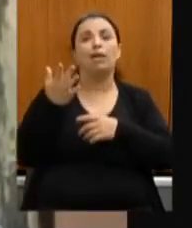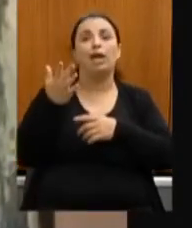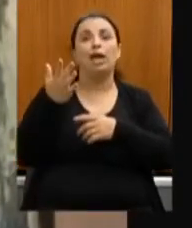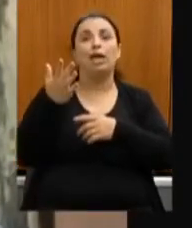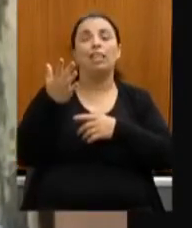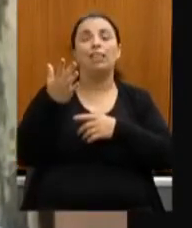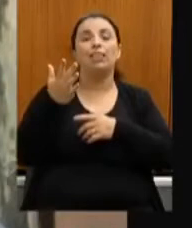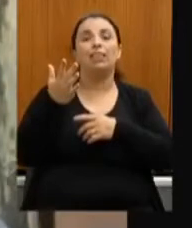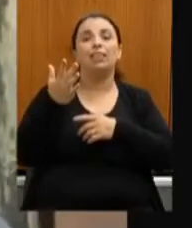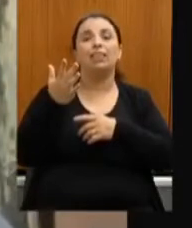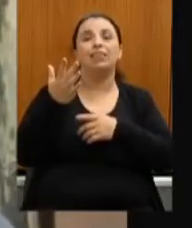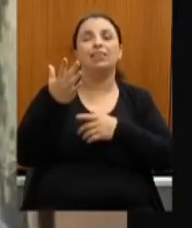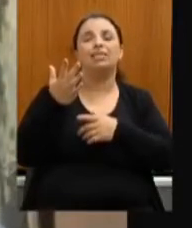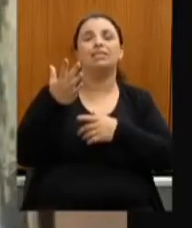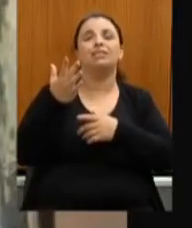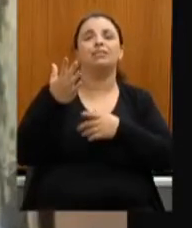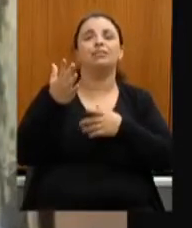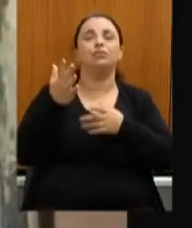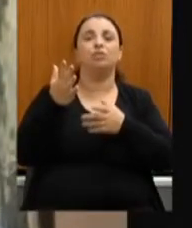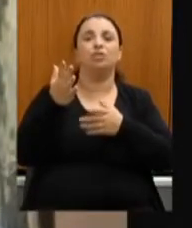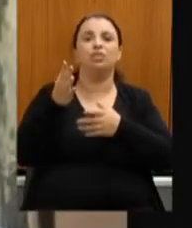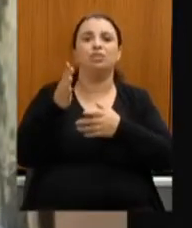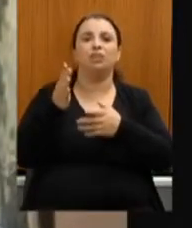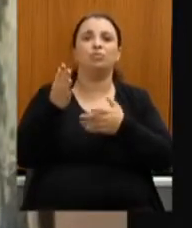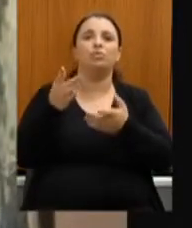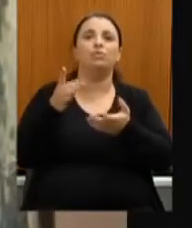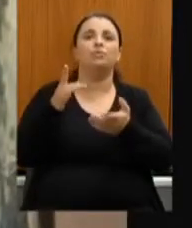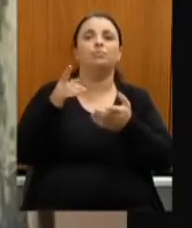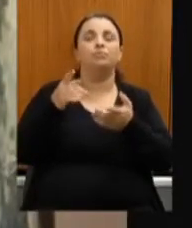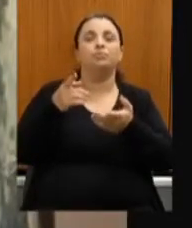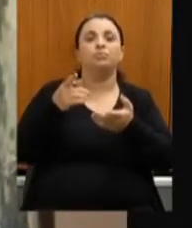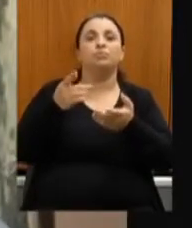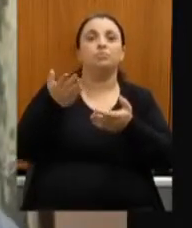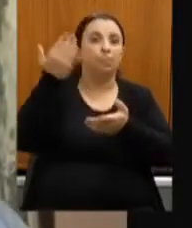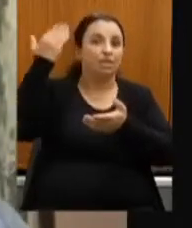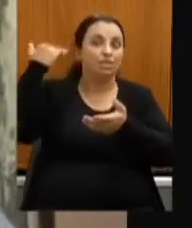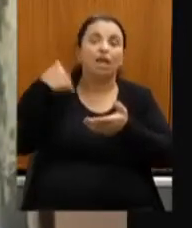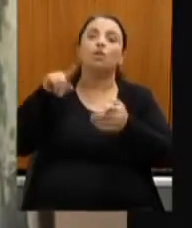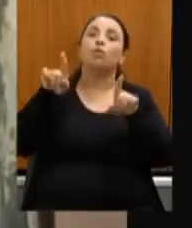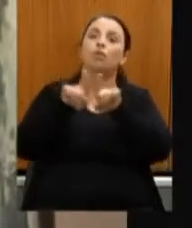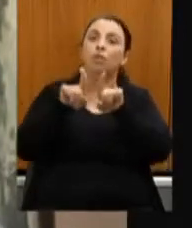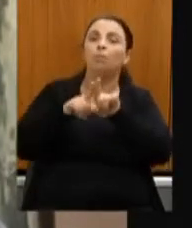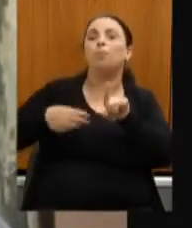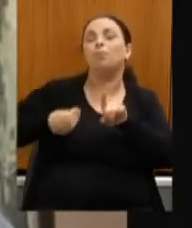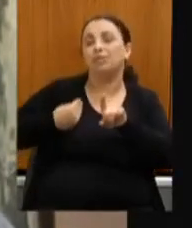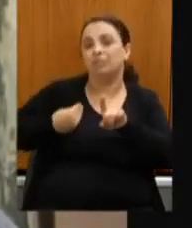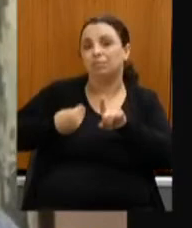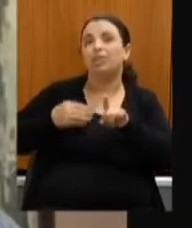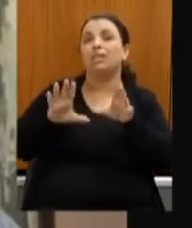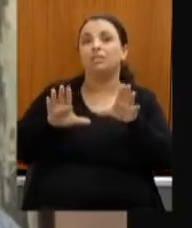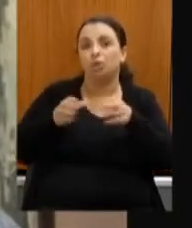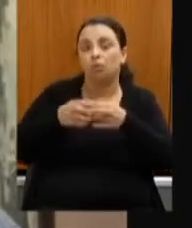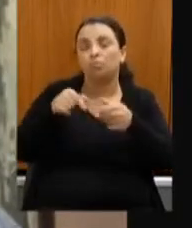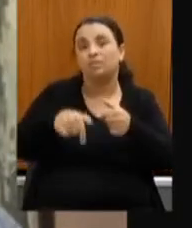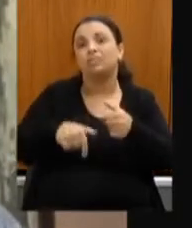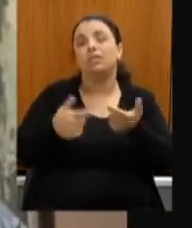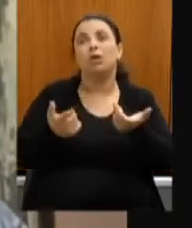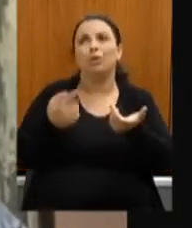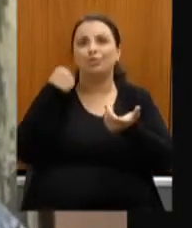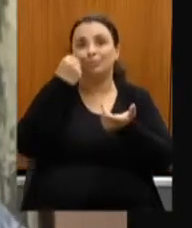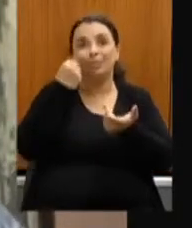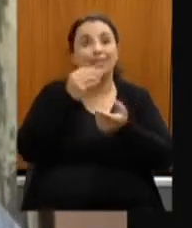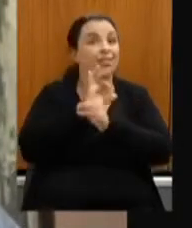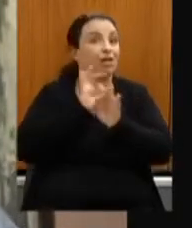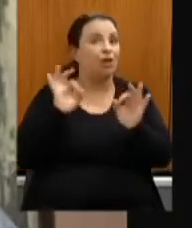participando aí dessa comissão e foi uma experiência muito boa eu quero cumprimentar o